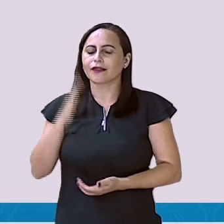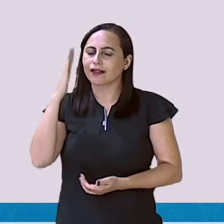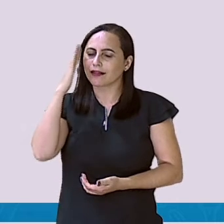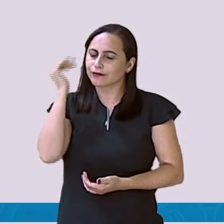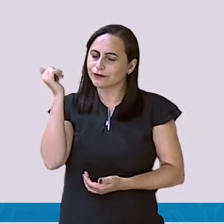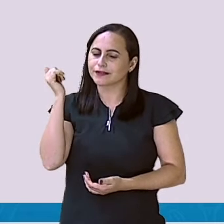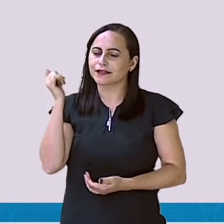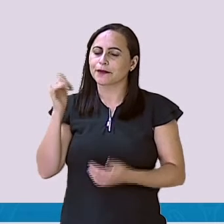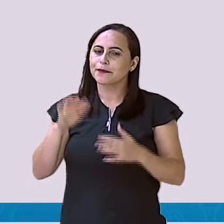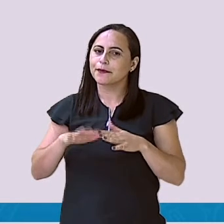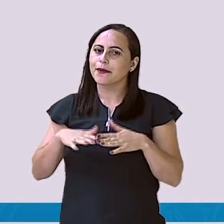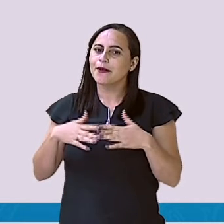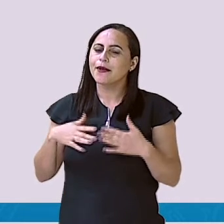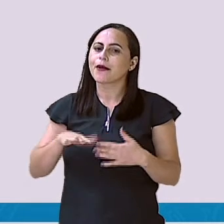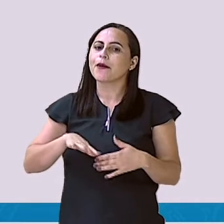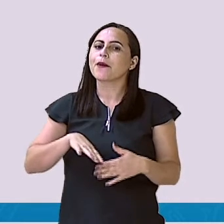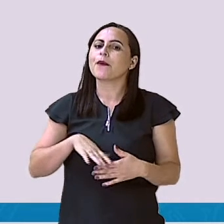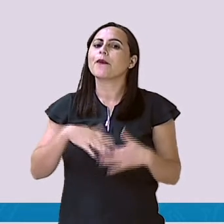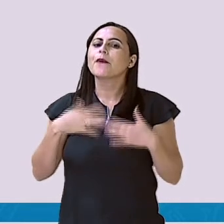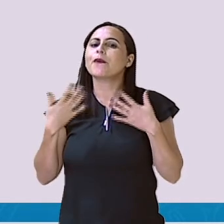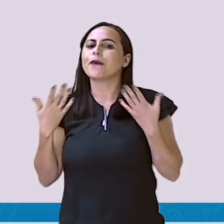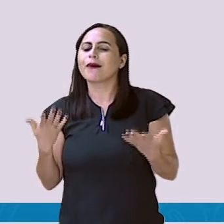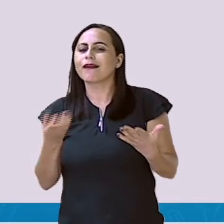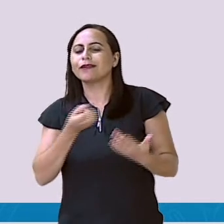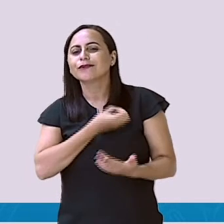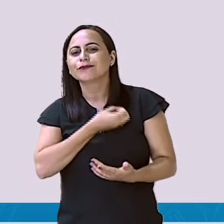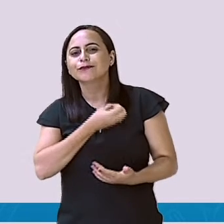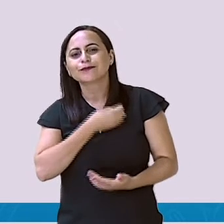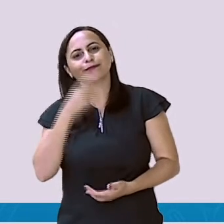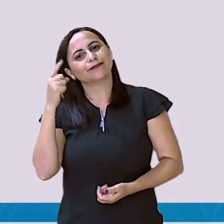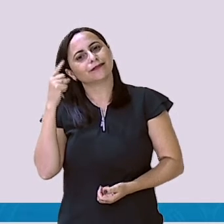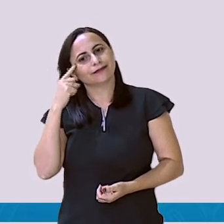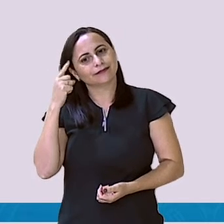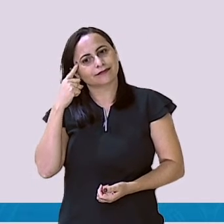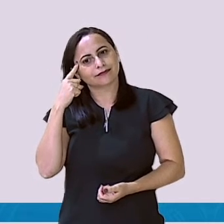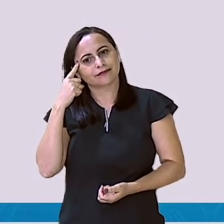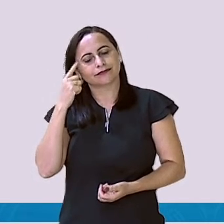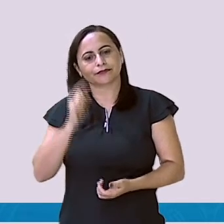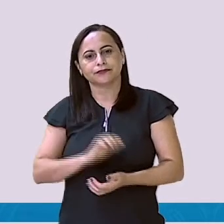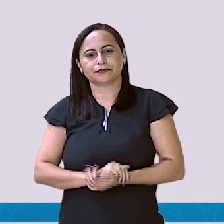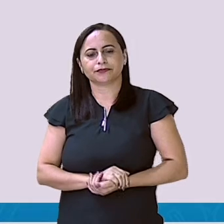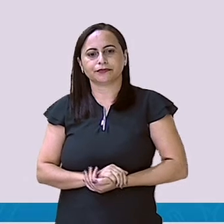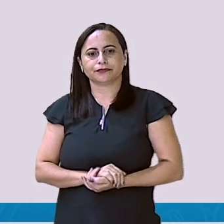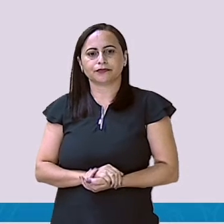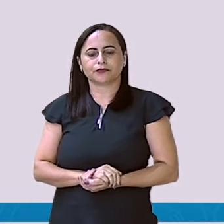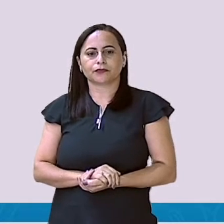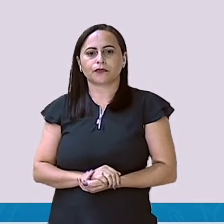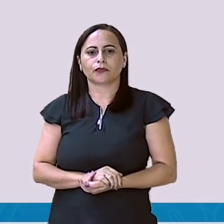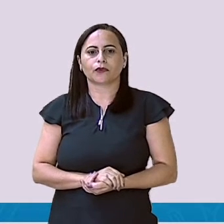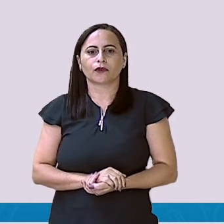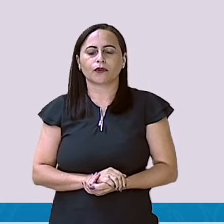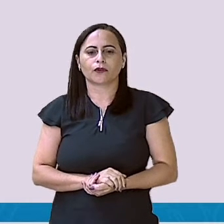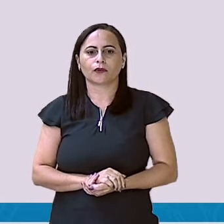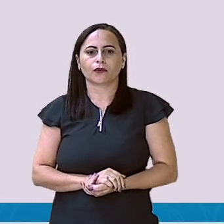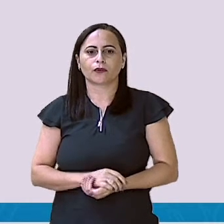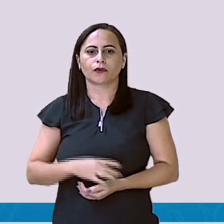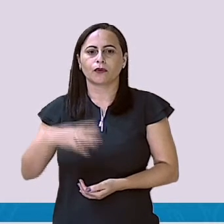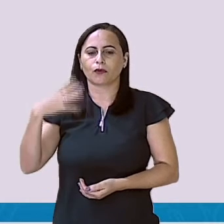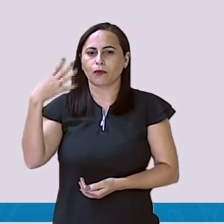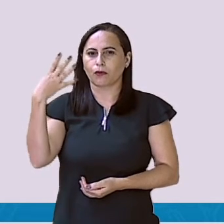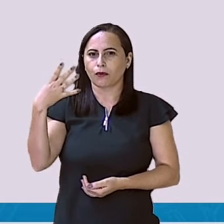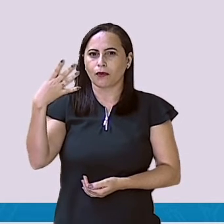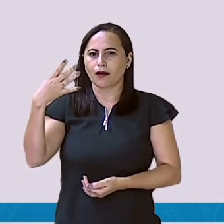saber qual foi o valor que você pensou, o que eu pensei. Então, vamos lá. Eu tenho